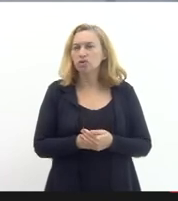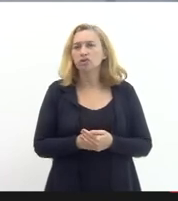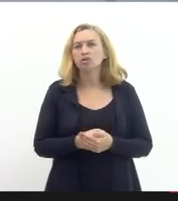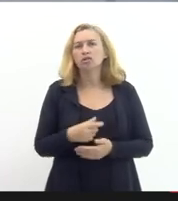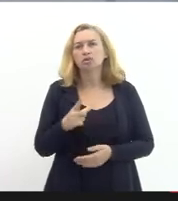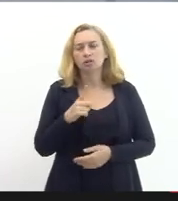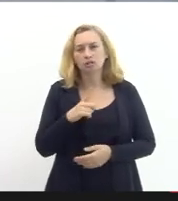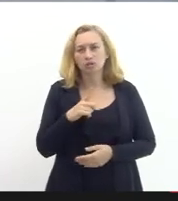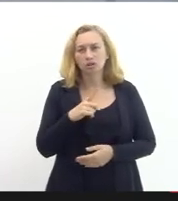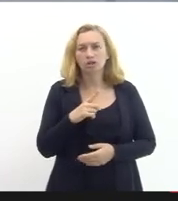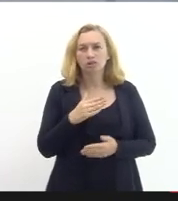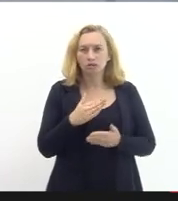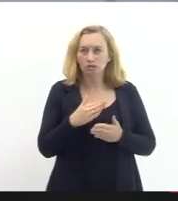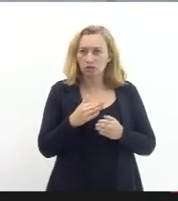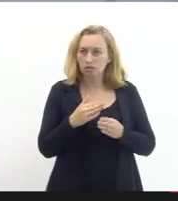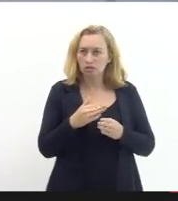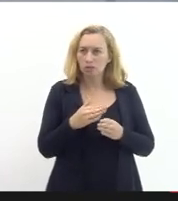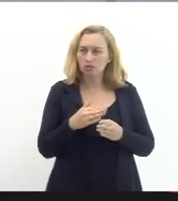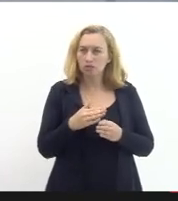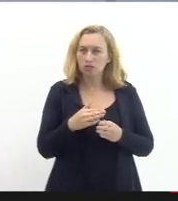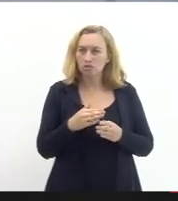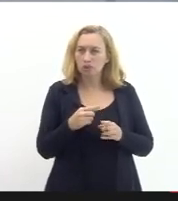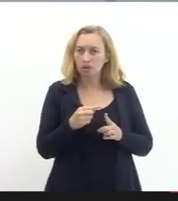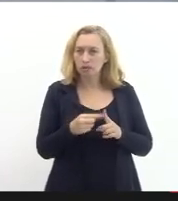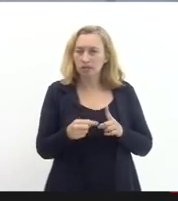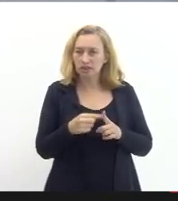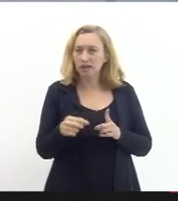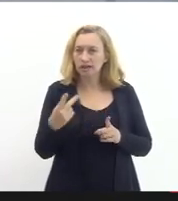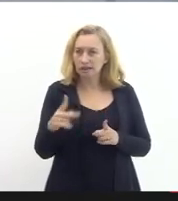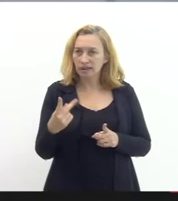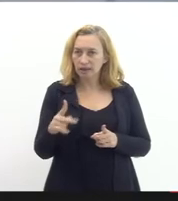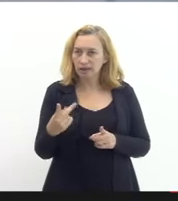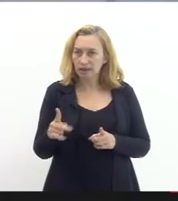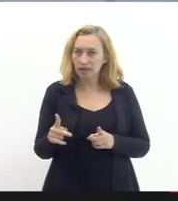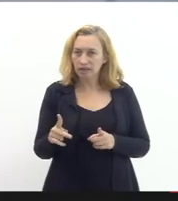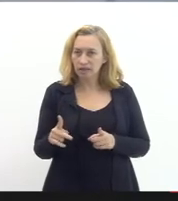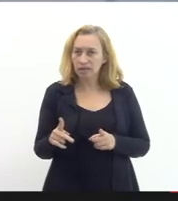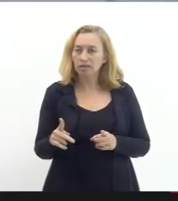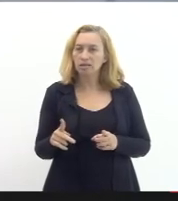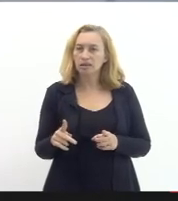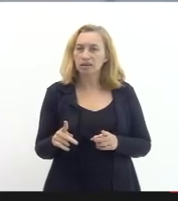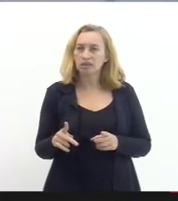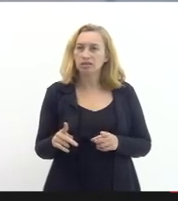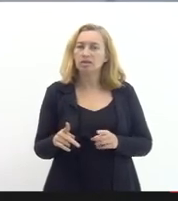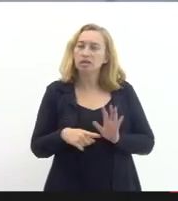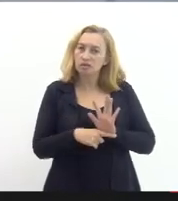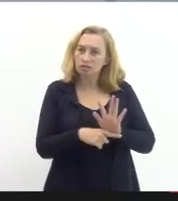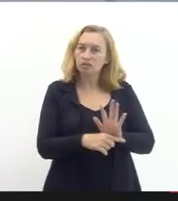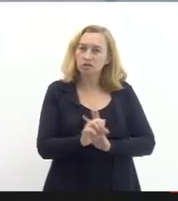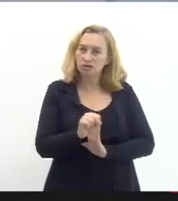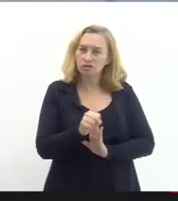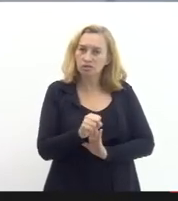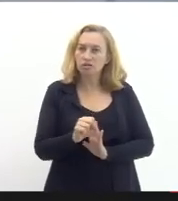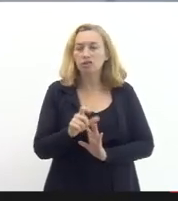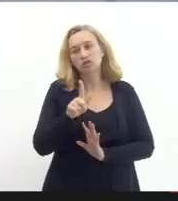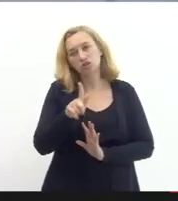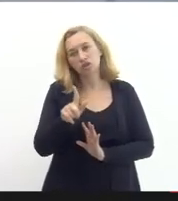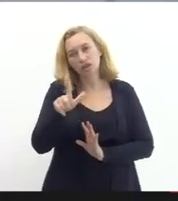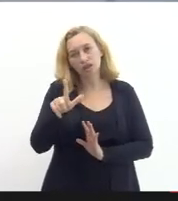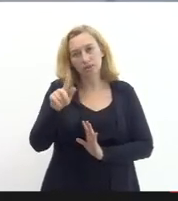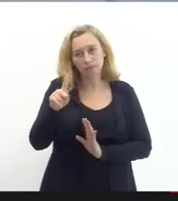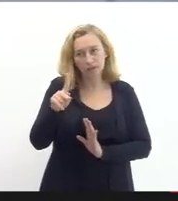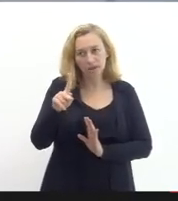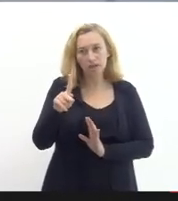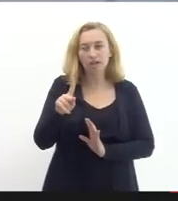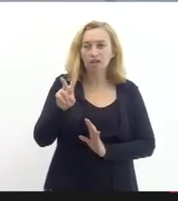descoberta sim posso ter uma parte dela descoberta e uma parte que está de alguma forma sendo atendida ou por GLP em